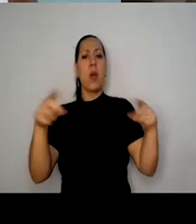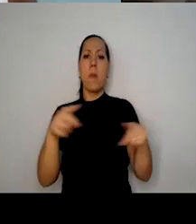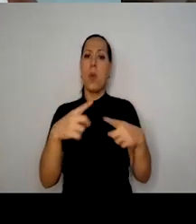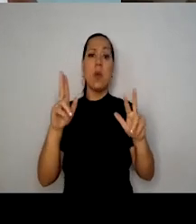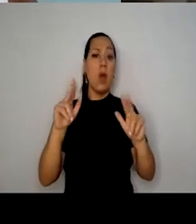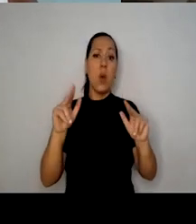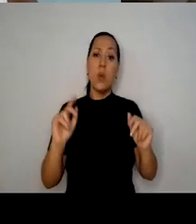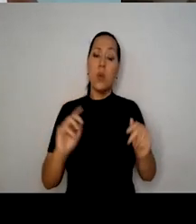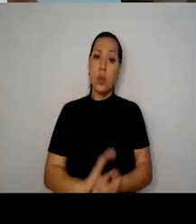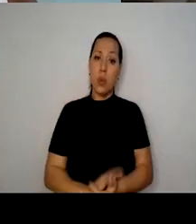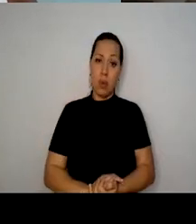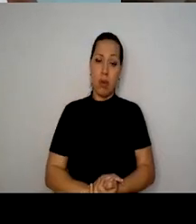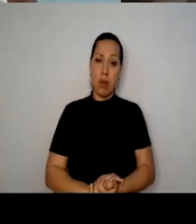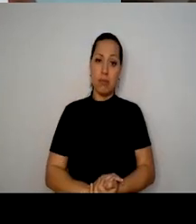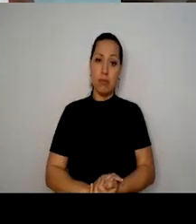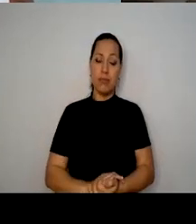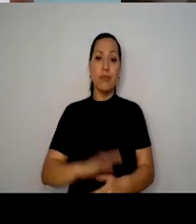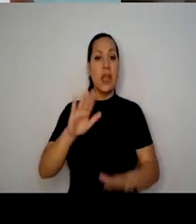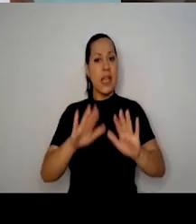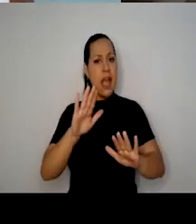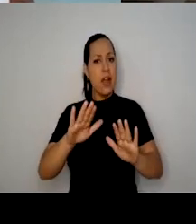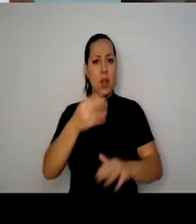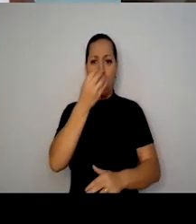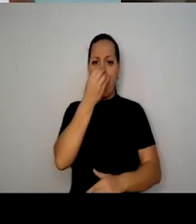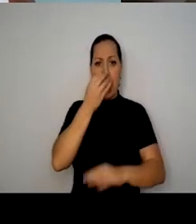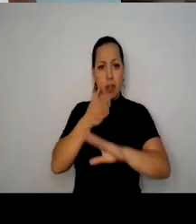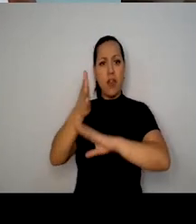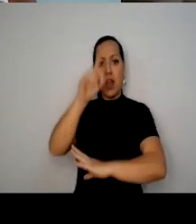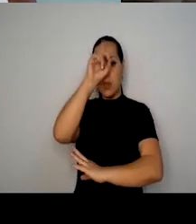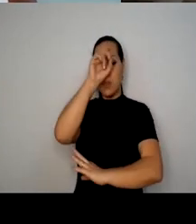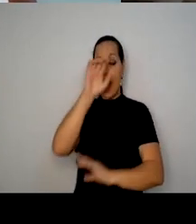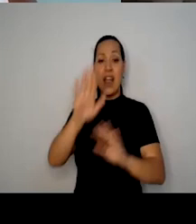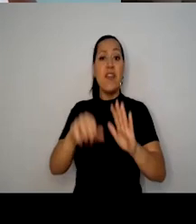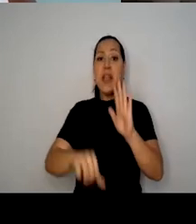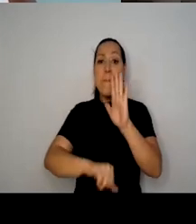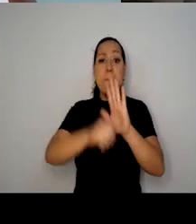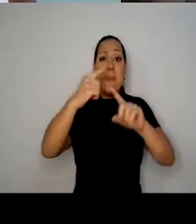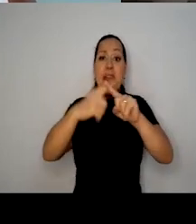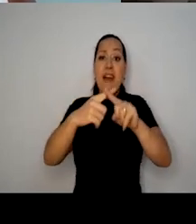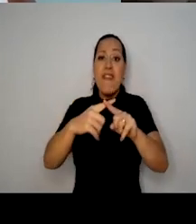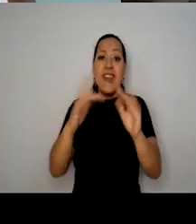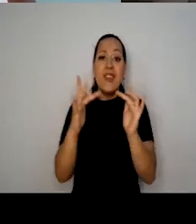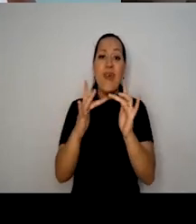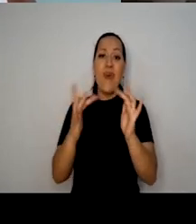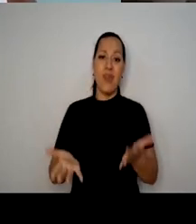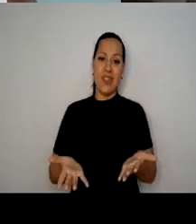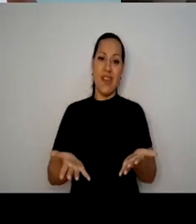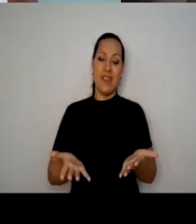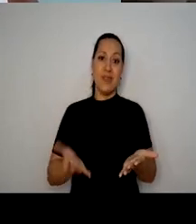esse contato com o palhaço é o primeiro contato de muitas pessoas. então imagina a